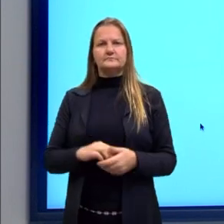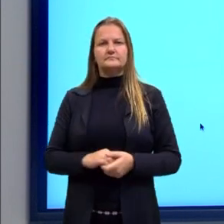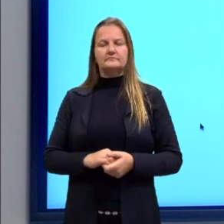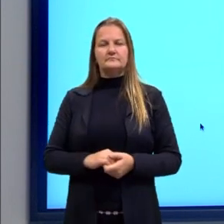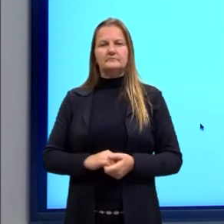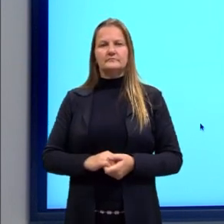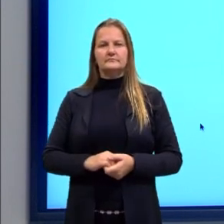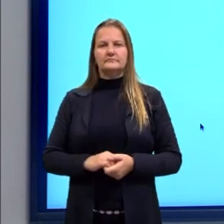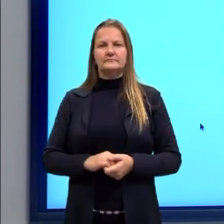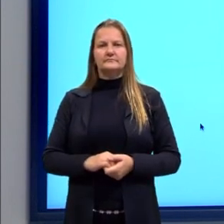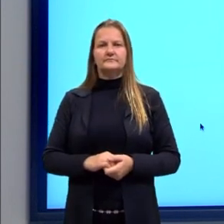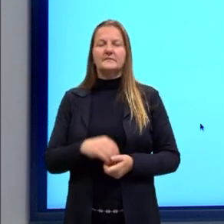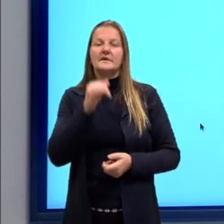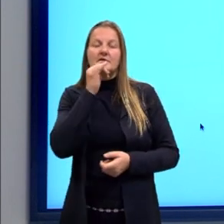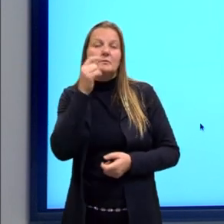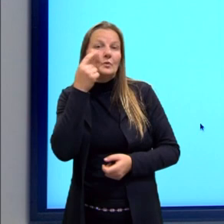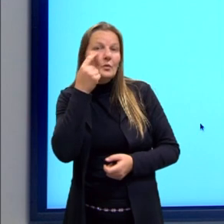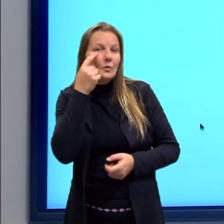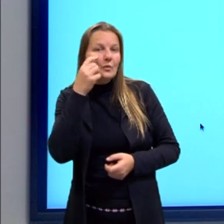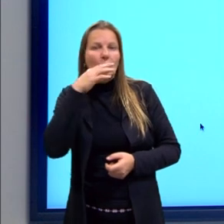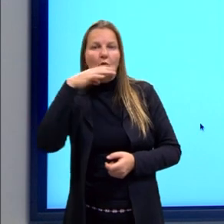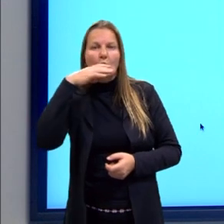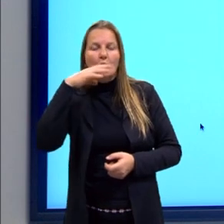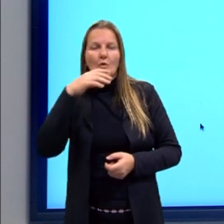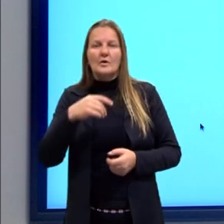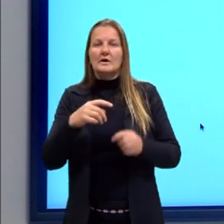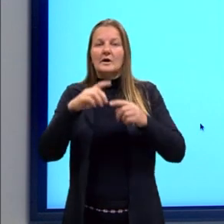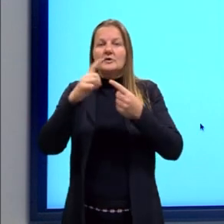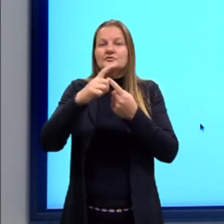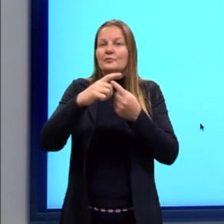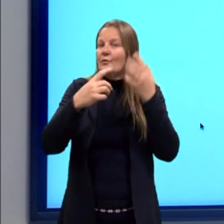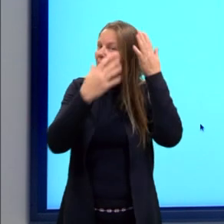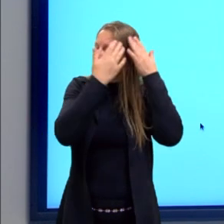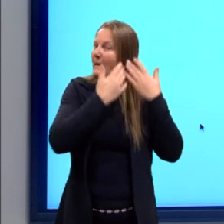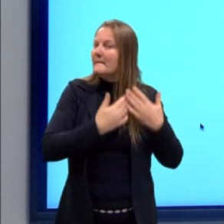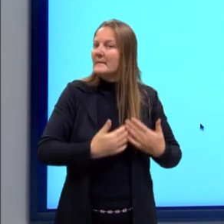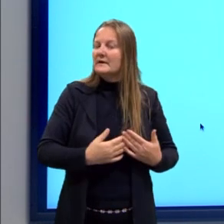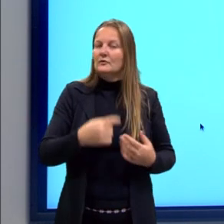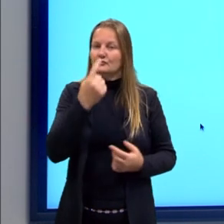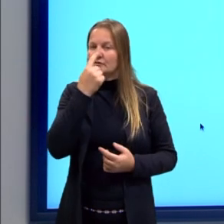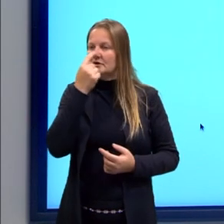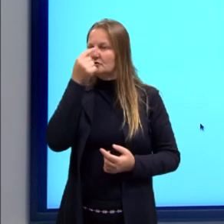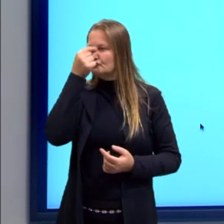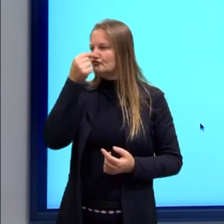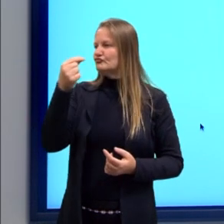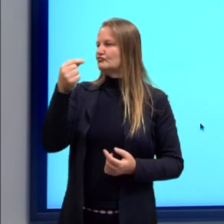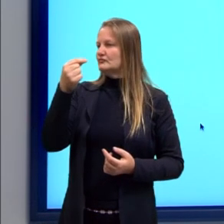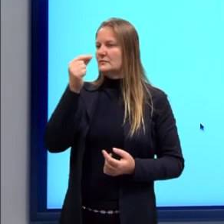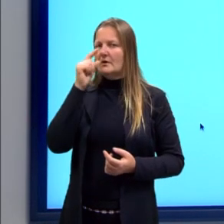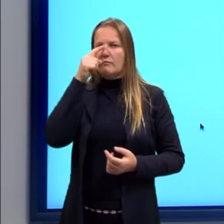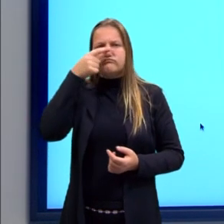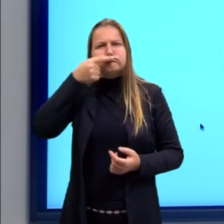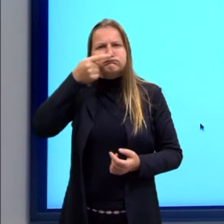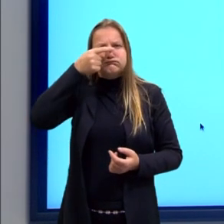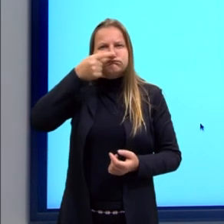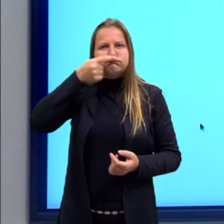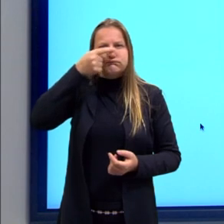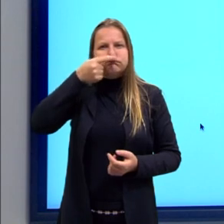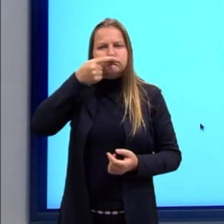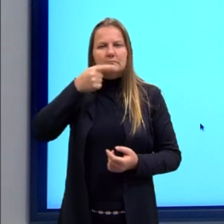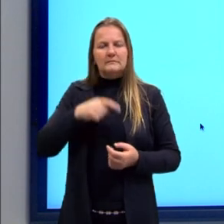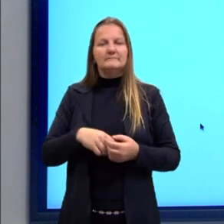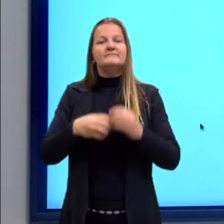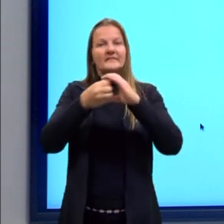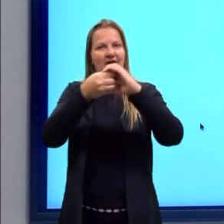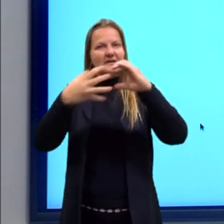mesma característica. Por exemplo, cor dos olhos, tipo de cabelo, se o nariz é fino, se o nariz é achatado. Então,